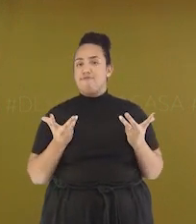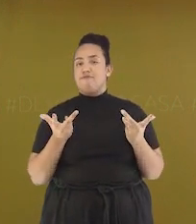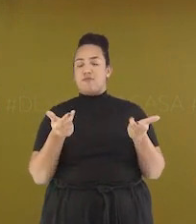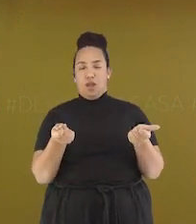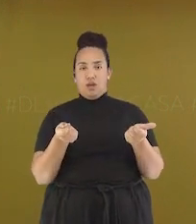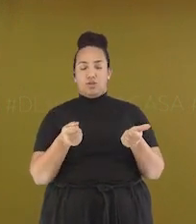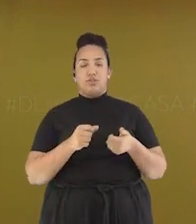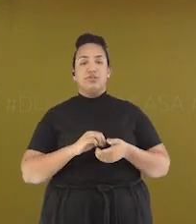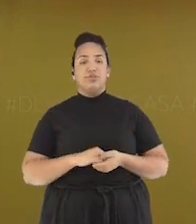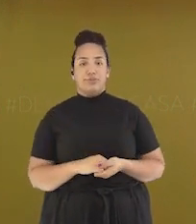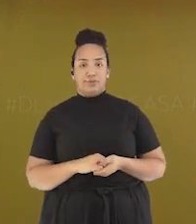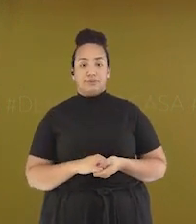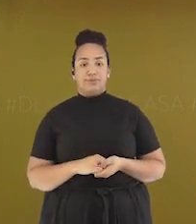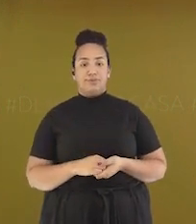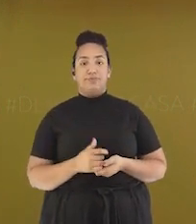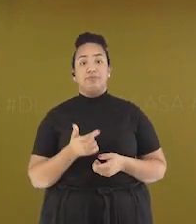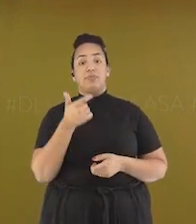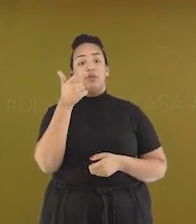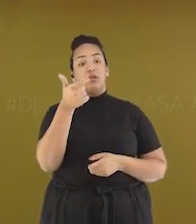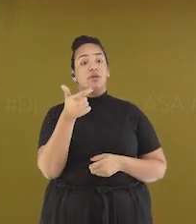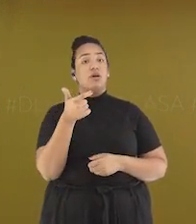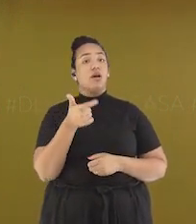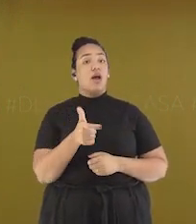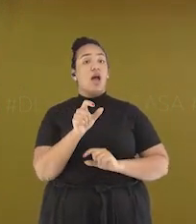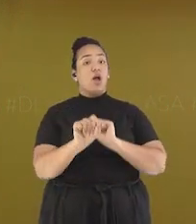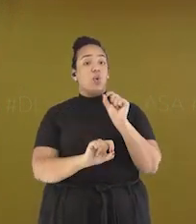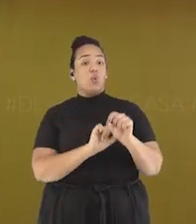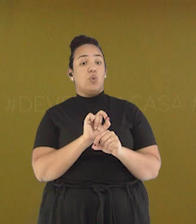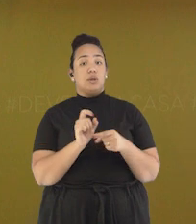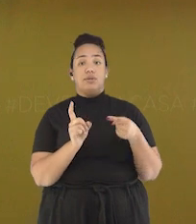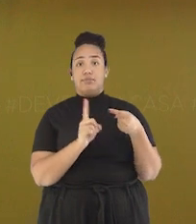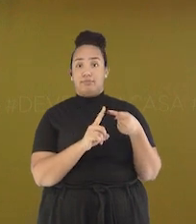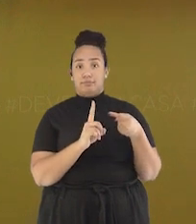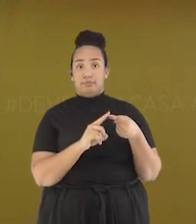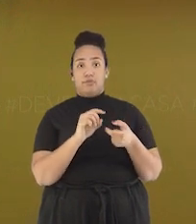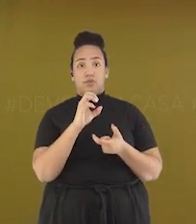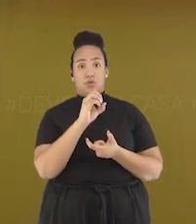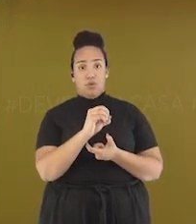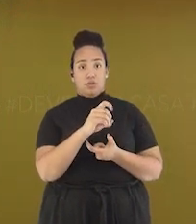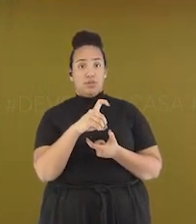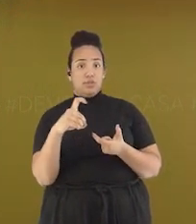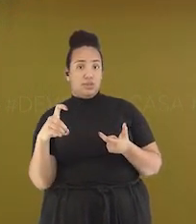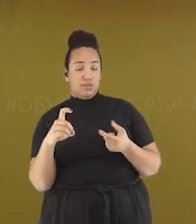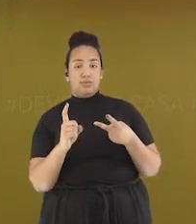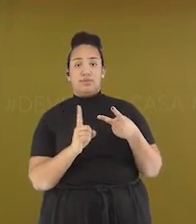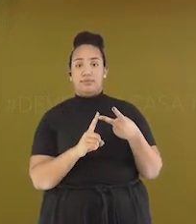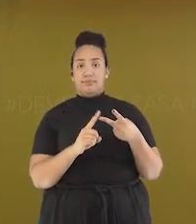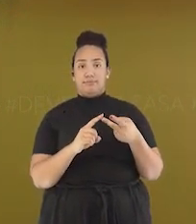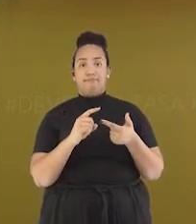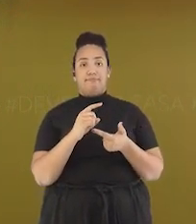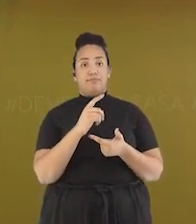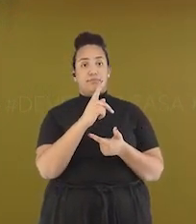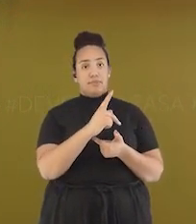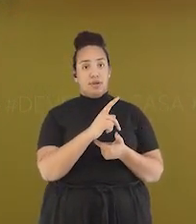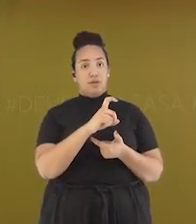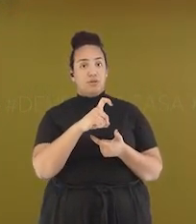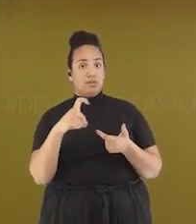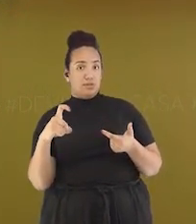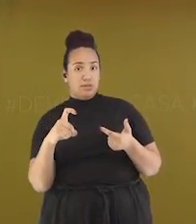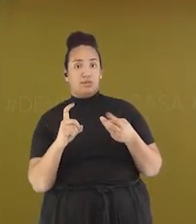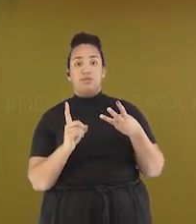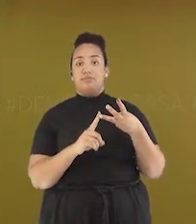Elas são classificadas como Letra A, oxítonas Paroxítonas